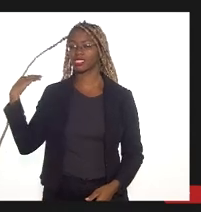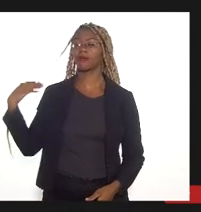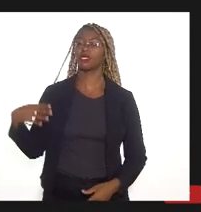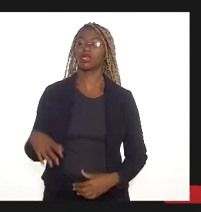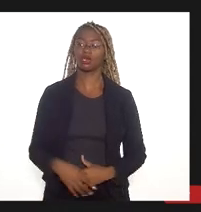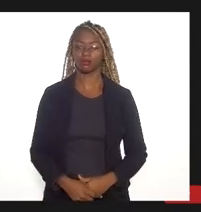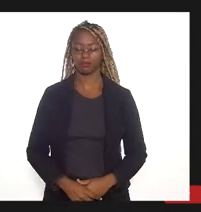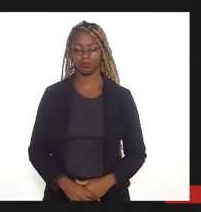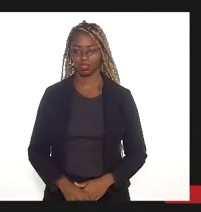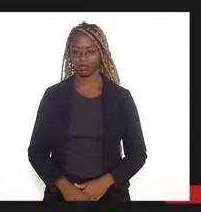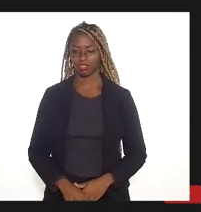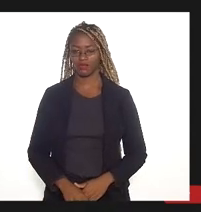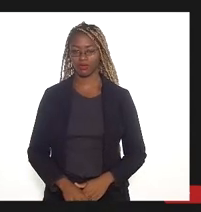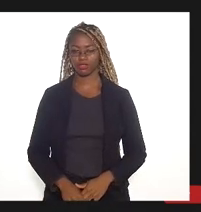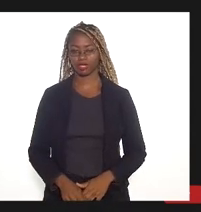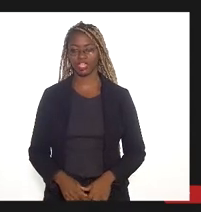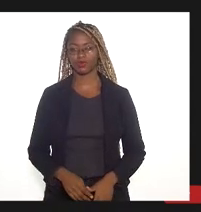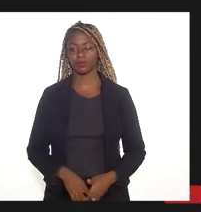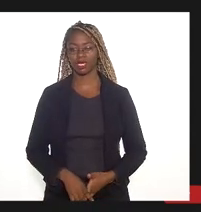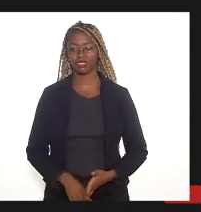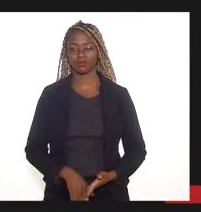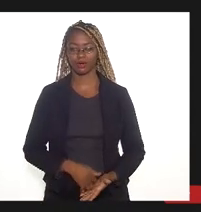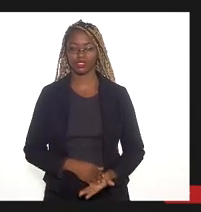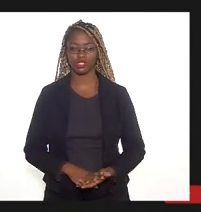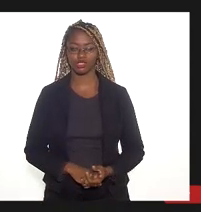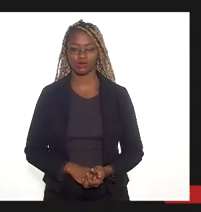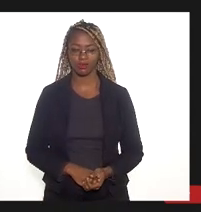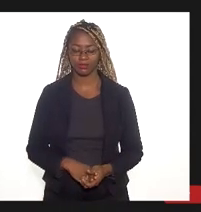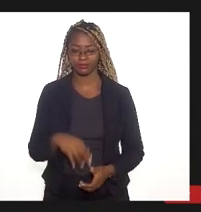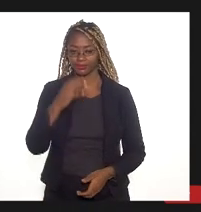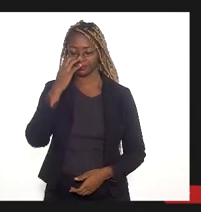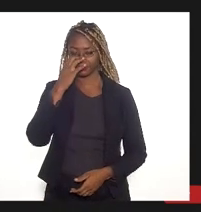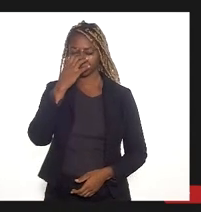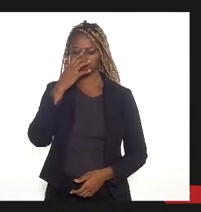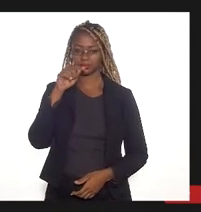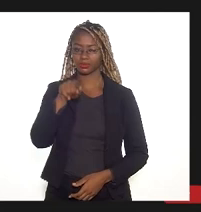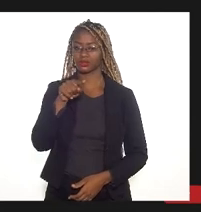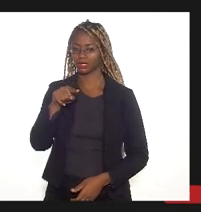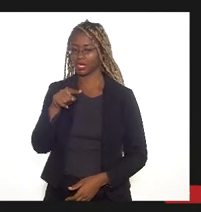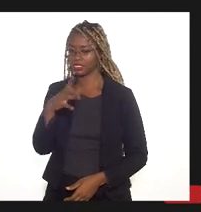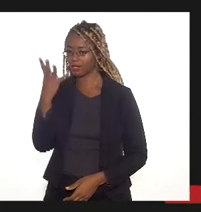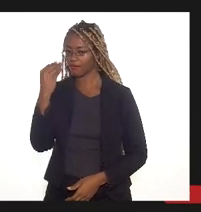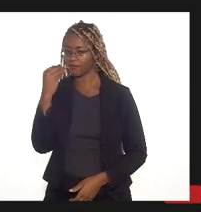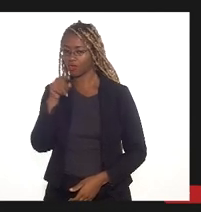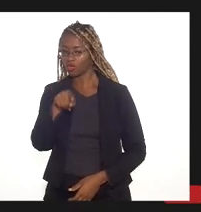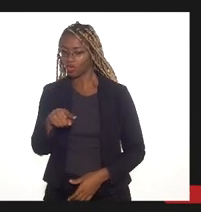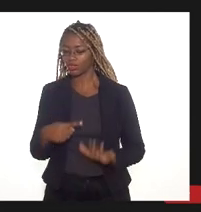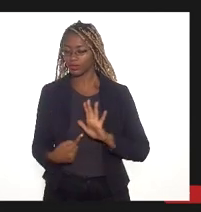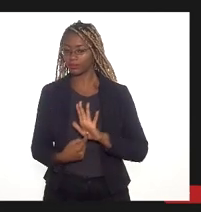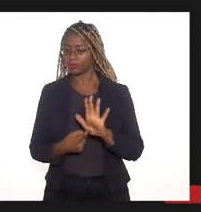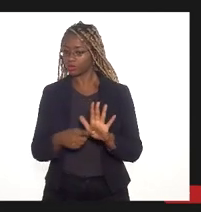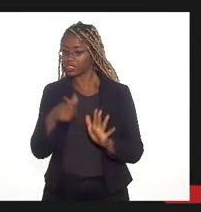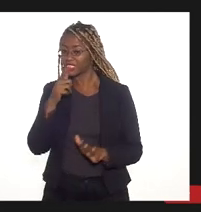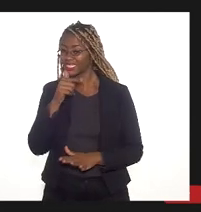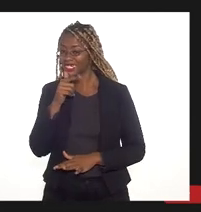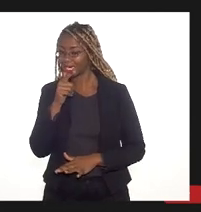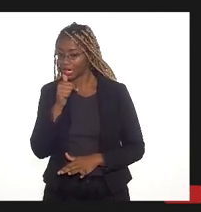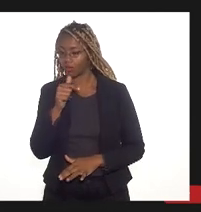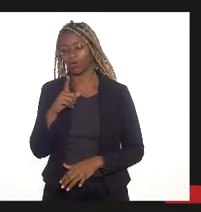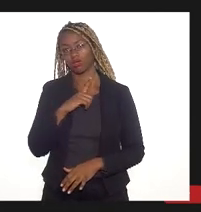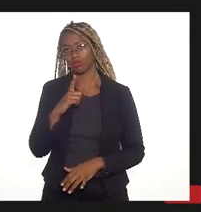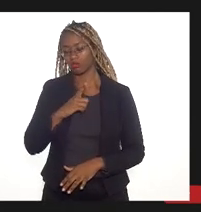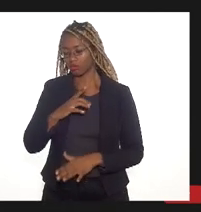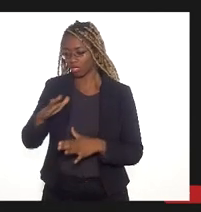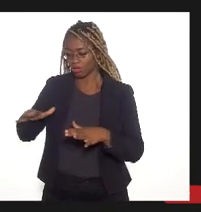Essa imagem da própria Prefeitura de Duque de Caxias mostra o quanto existe de água nesse terreno, seja em Poçada